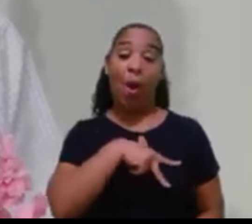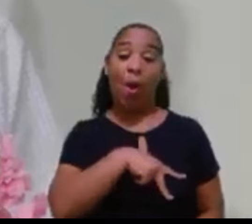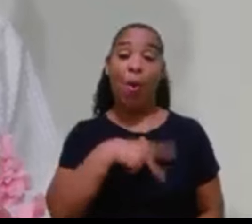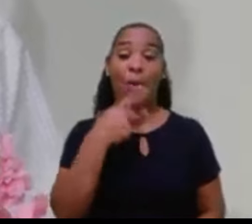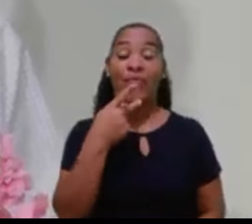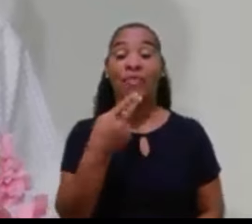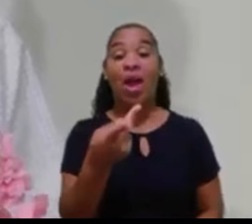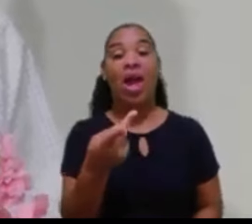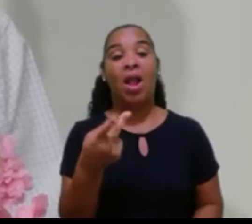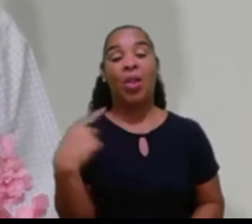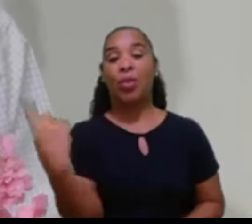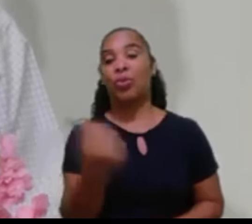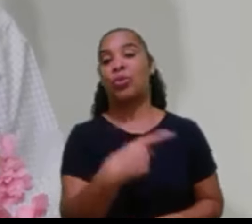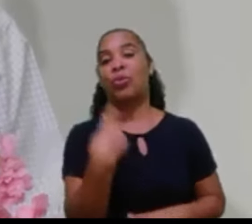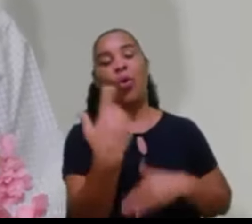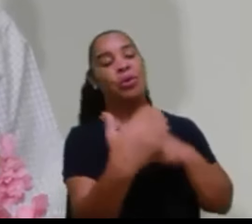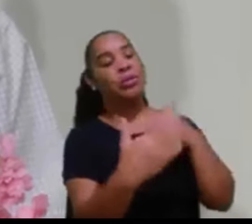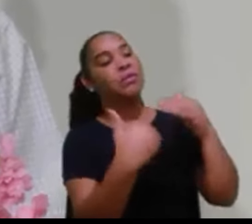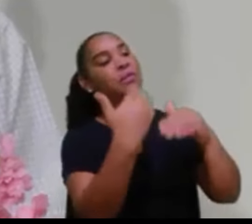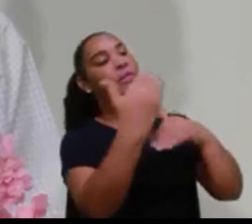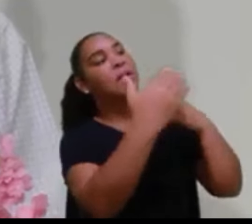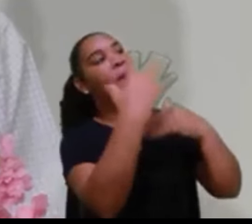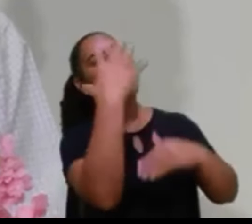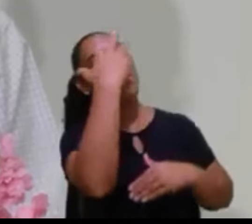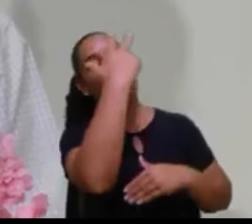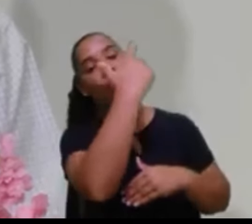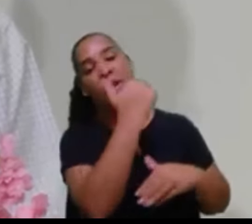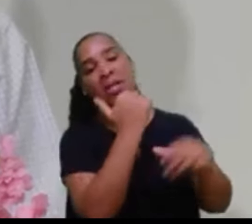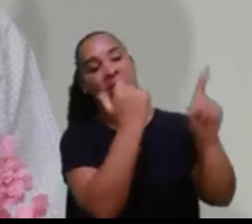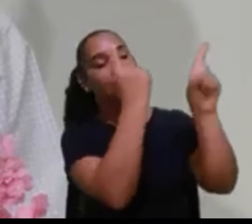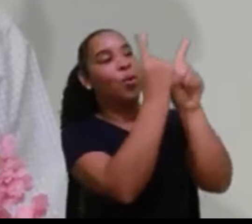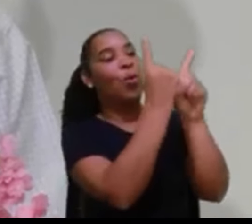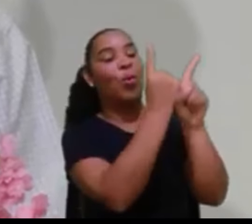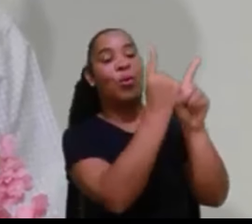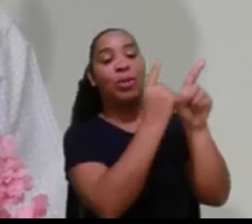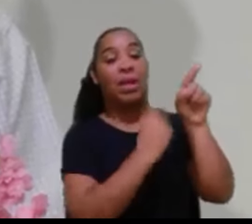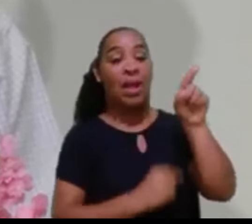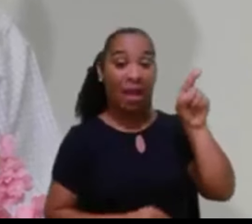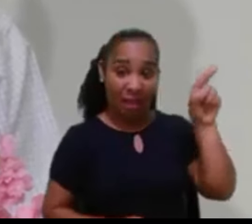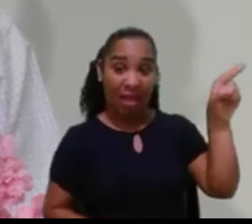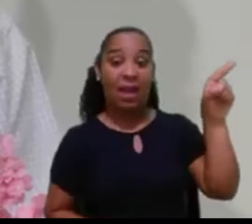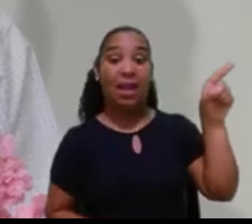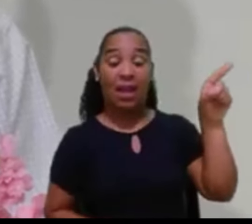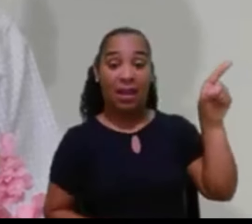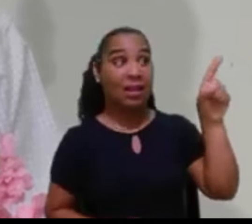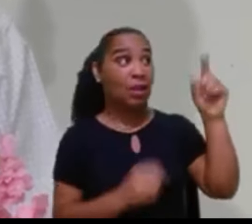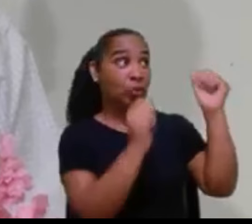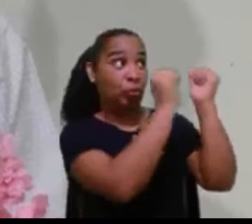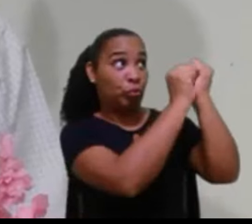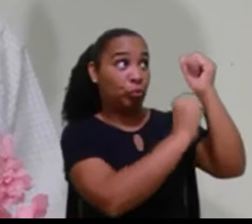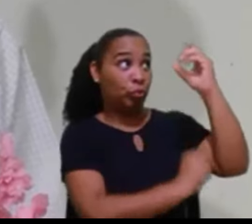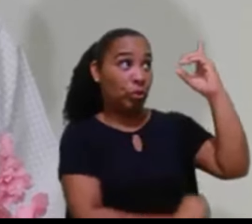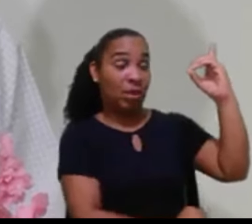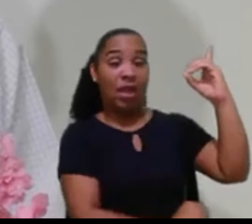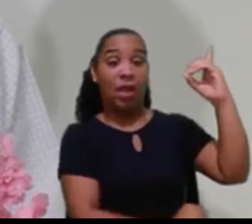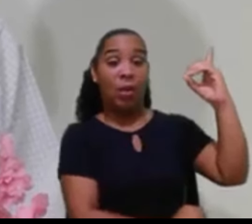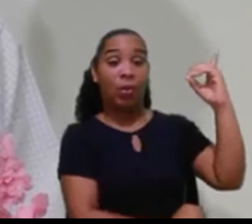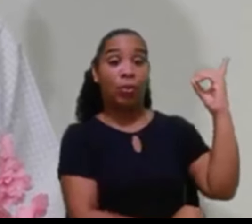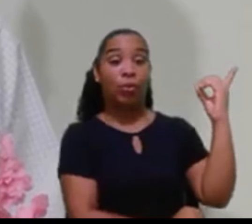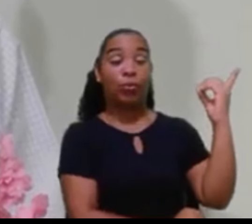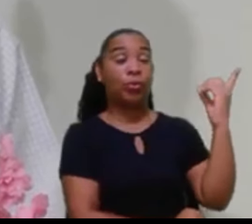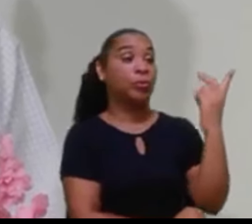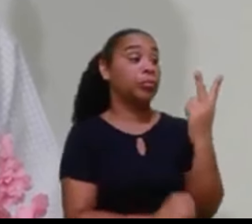beleza, que é a transcendência. Ele e Deus são uno.